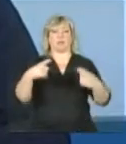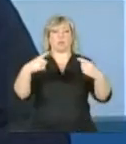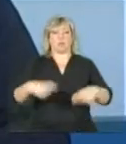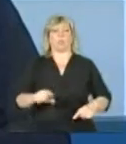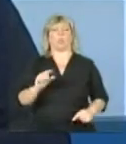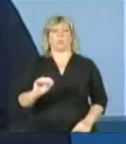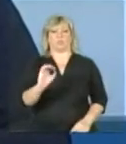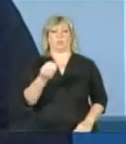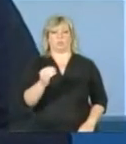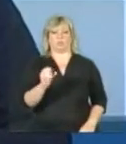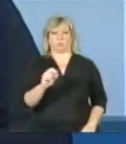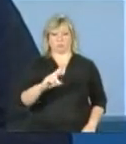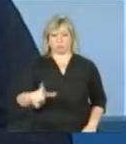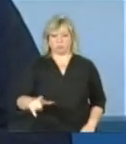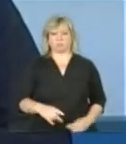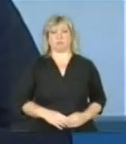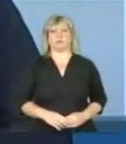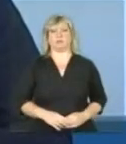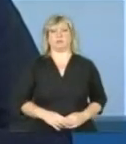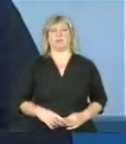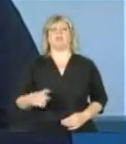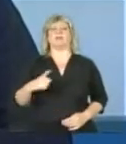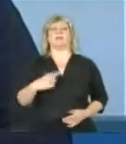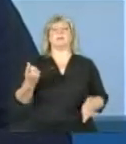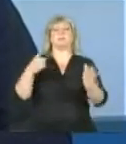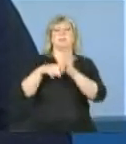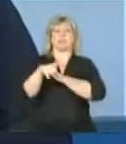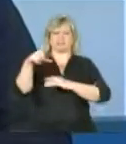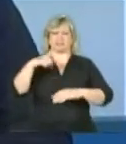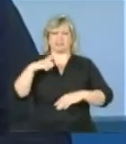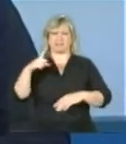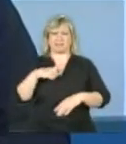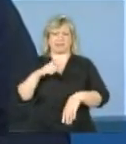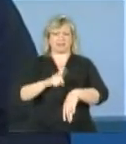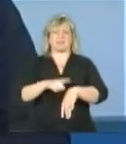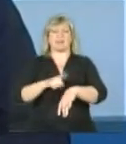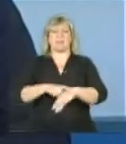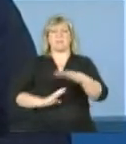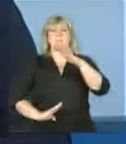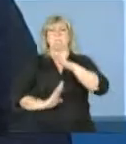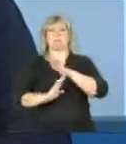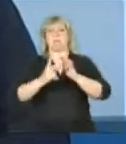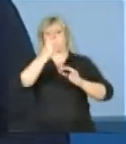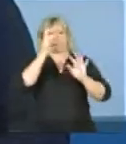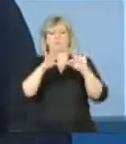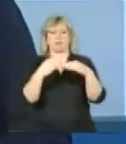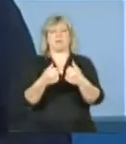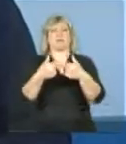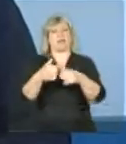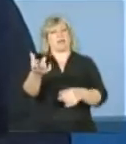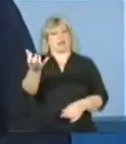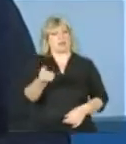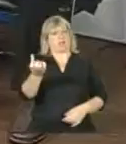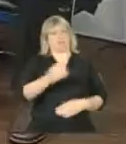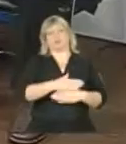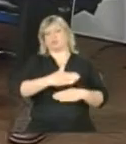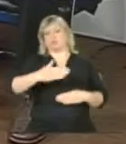Grande do Sul. Existe um tempo máximo para a família ficar no programa Bolsa Família? Ela pode ficar indefinidamente?